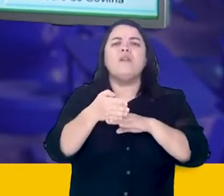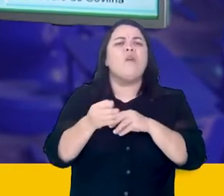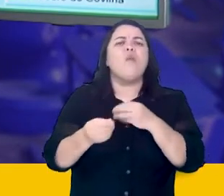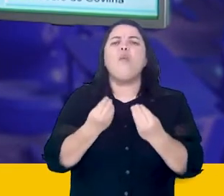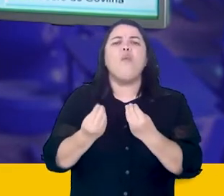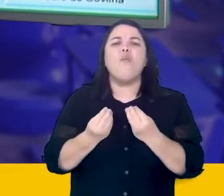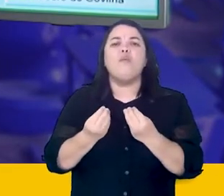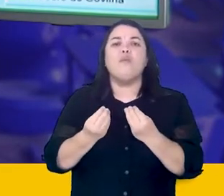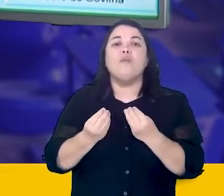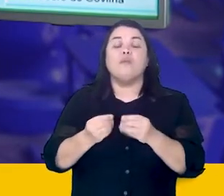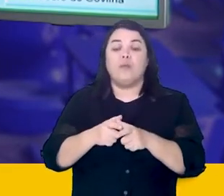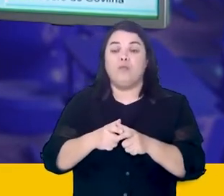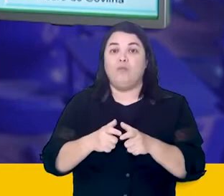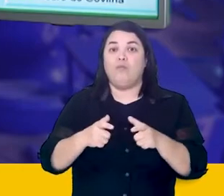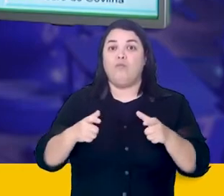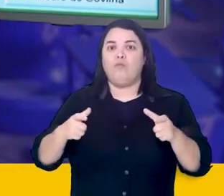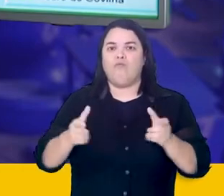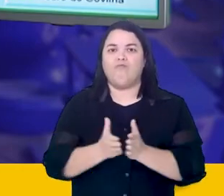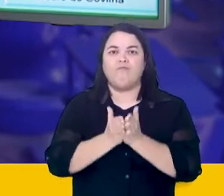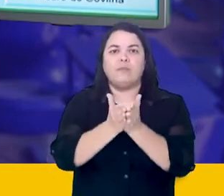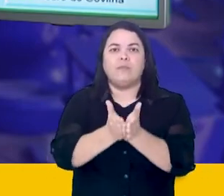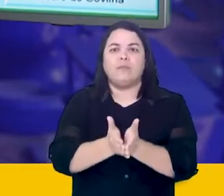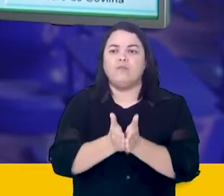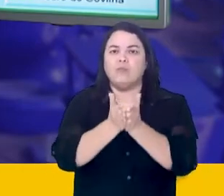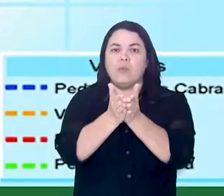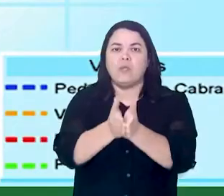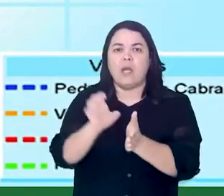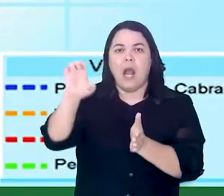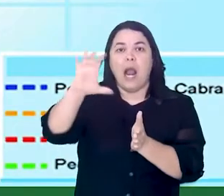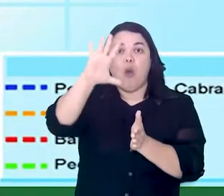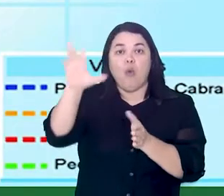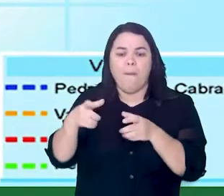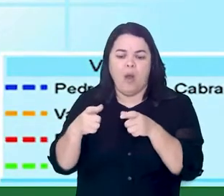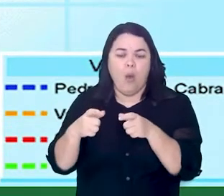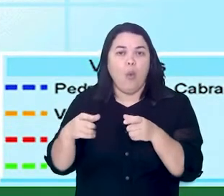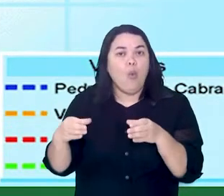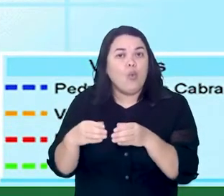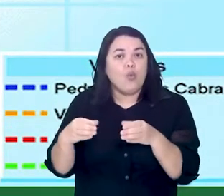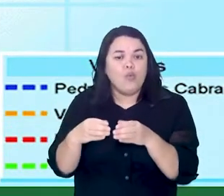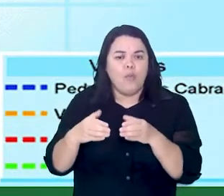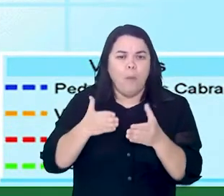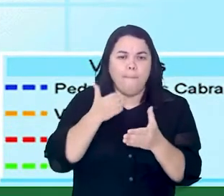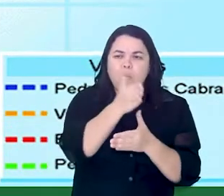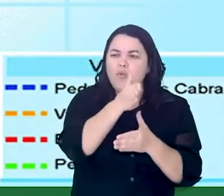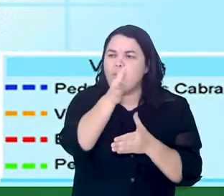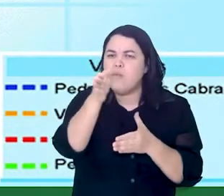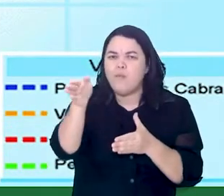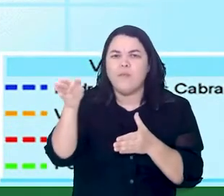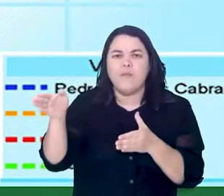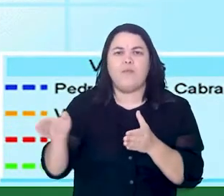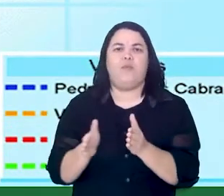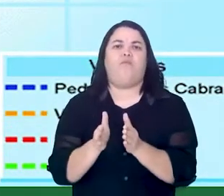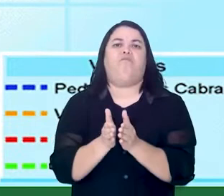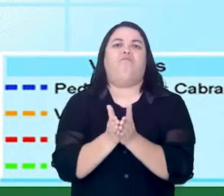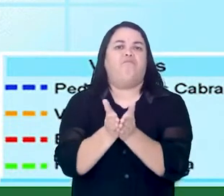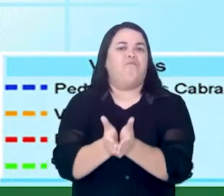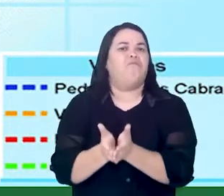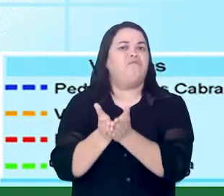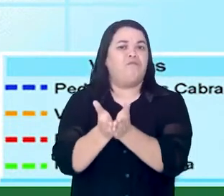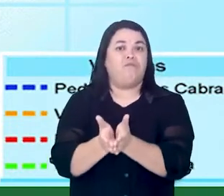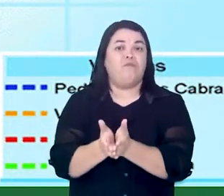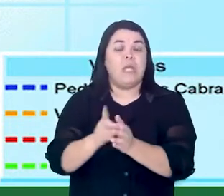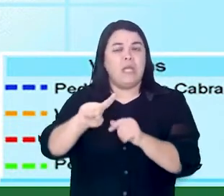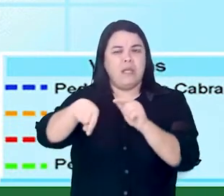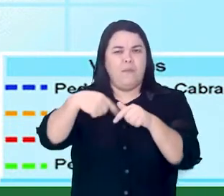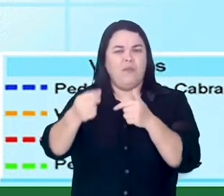feitas ali pelos europeus. Essas grandes navegações em um momento específico você vai estudar com mais profundidade.